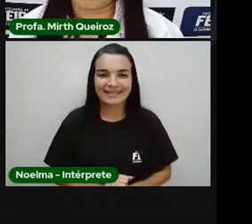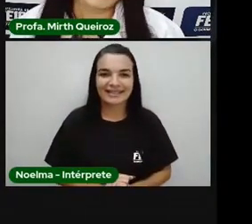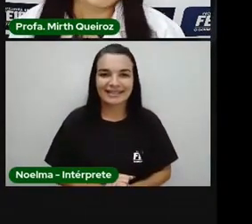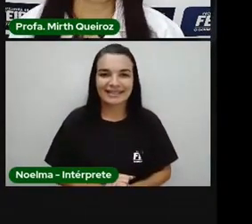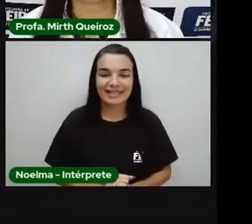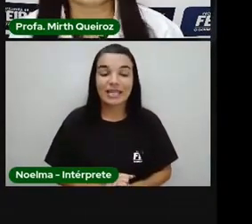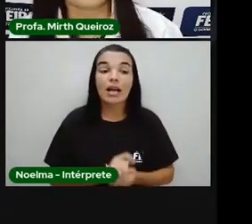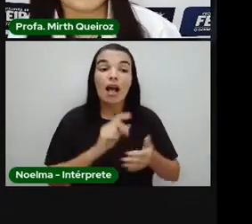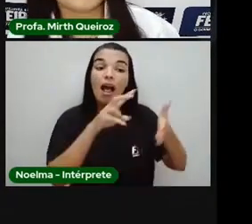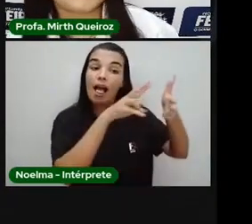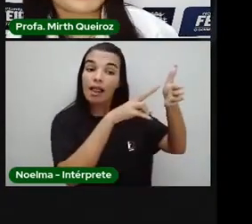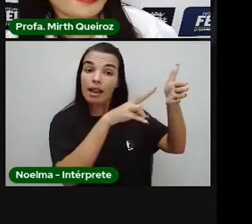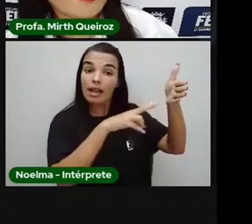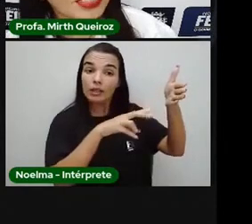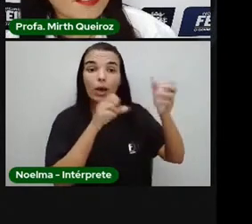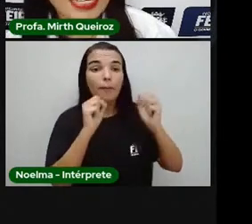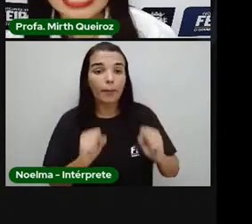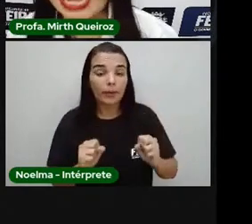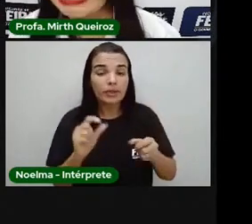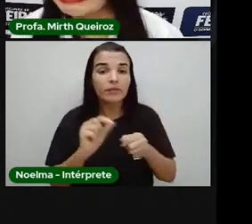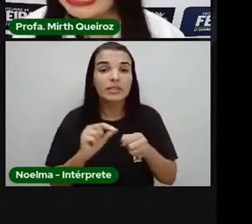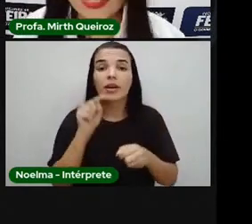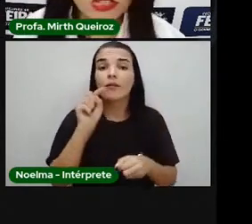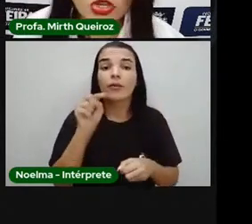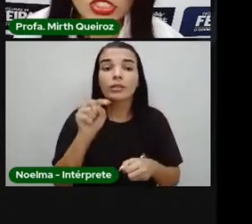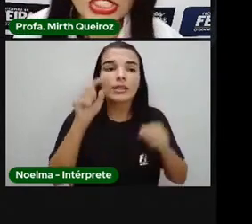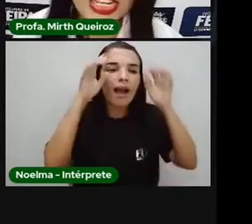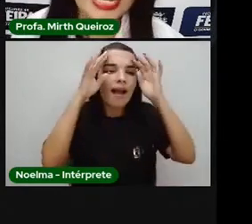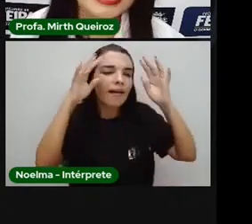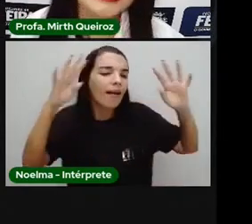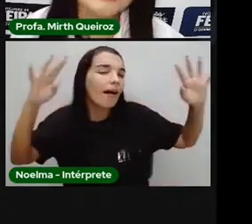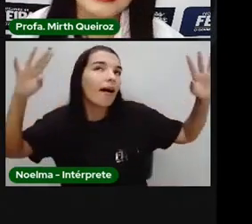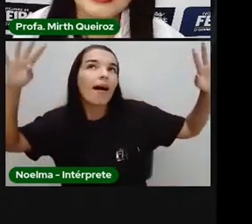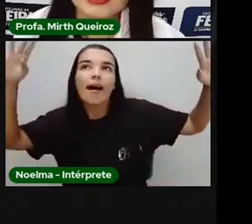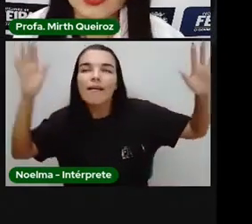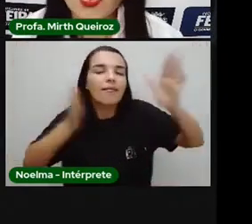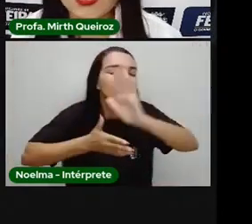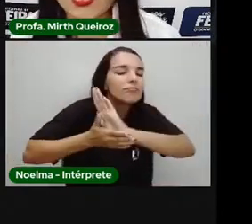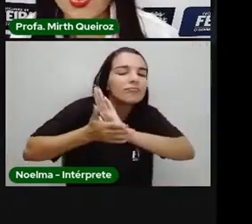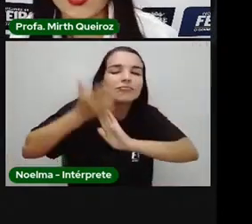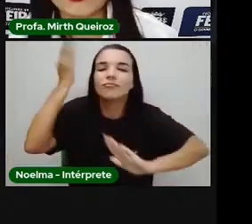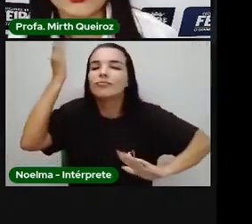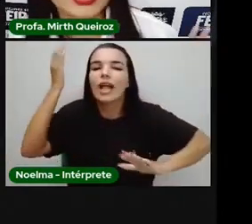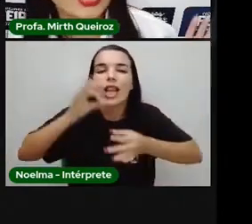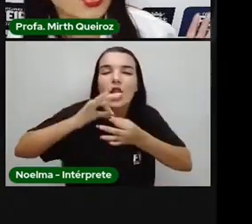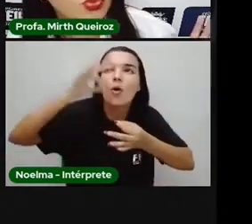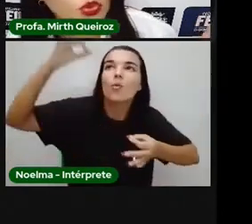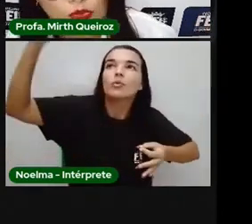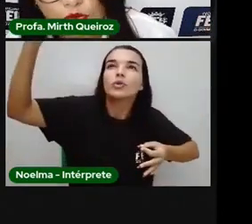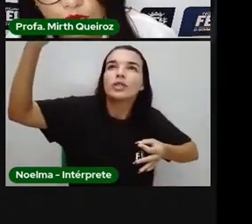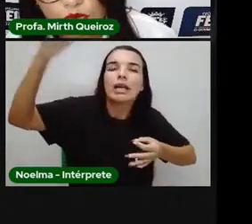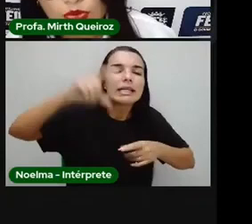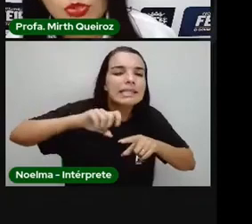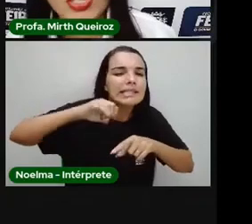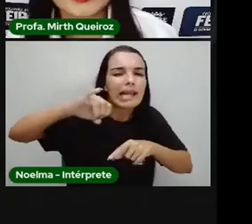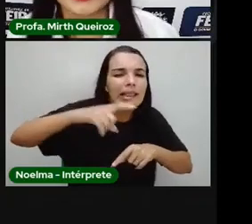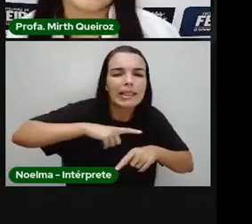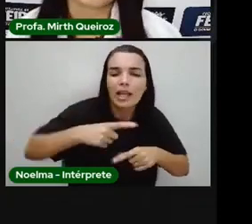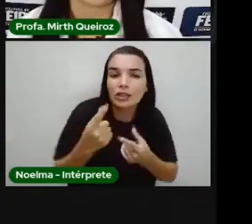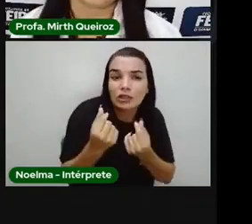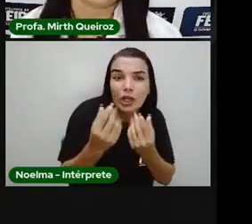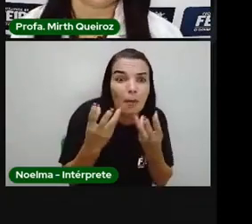A leitura pode fazer você viajar tão longe que nem com todo o dinheiro do mundo